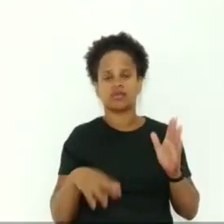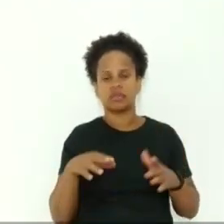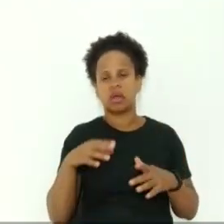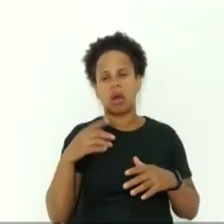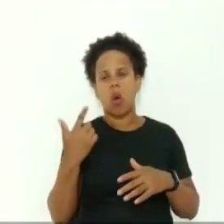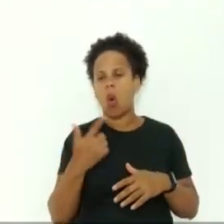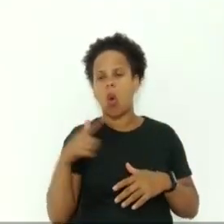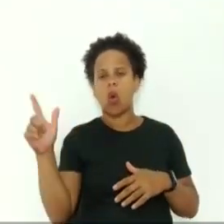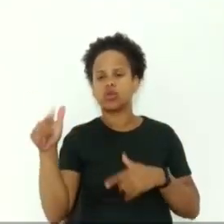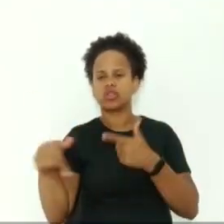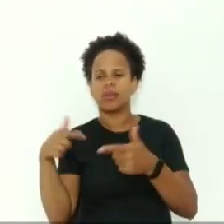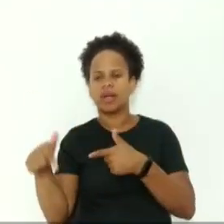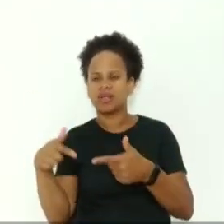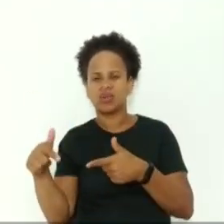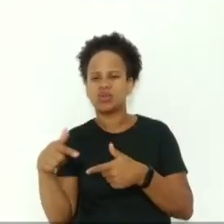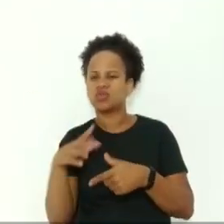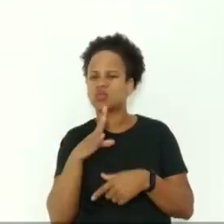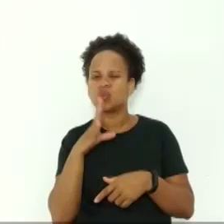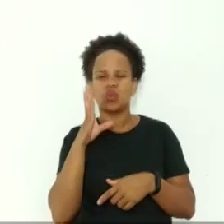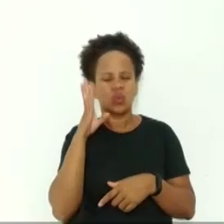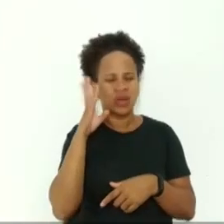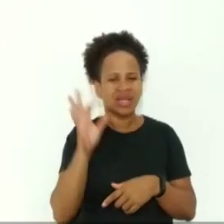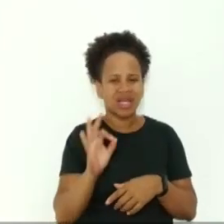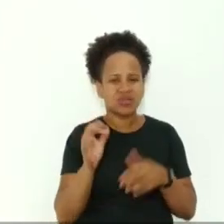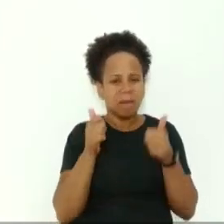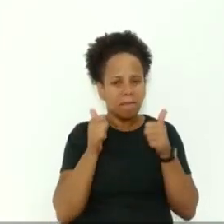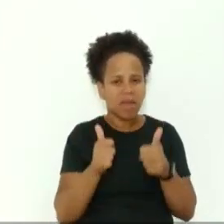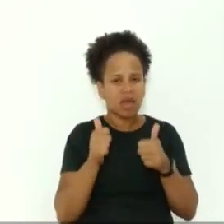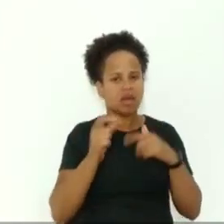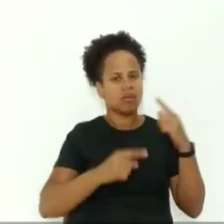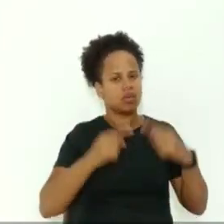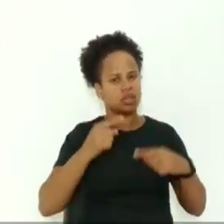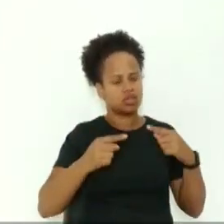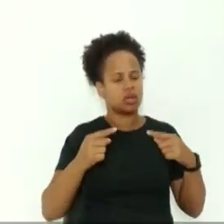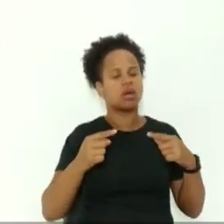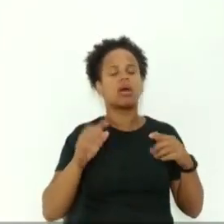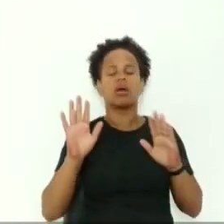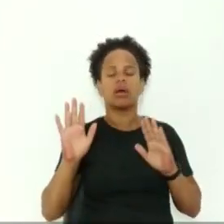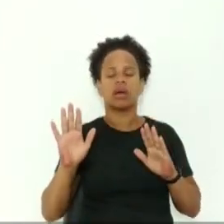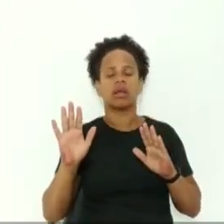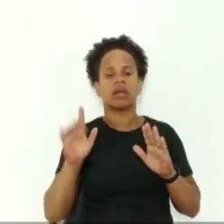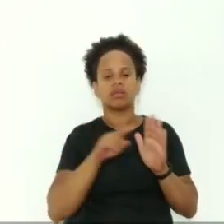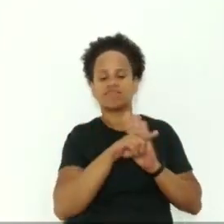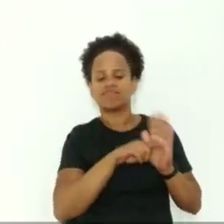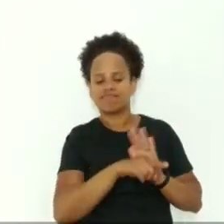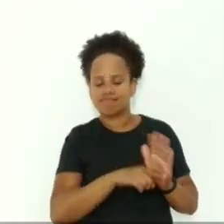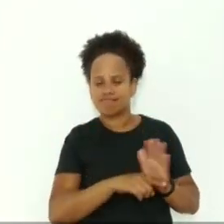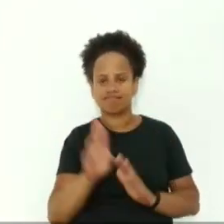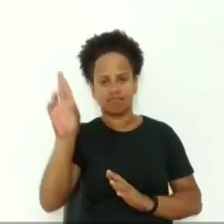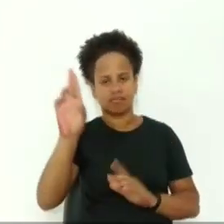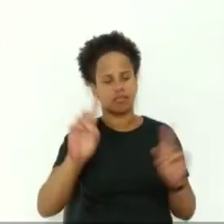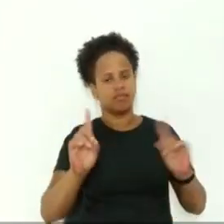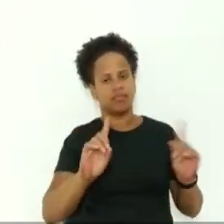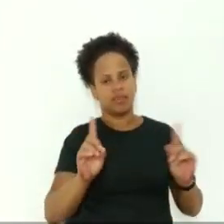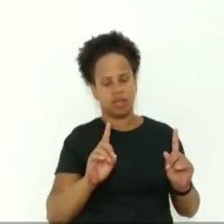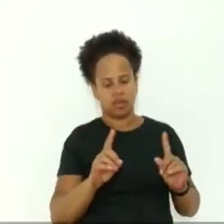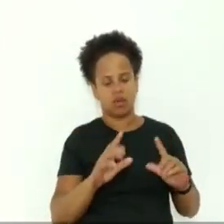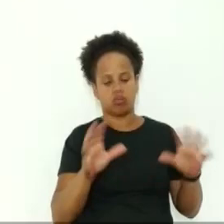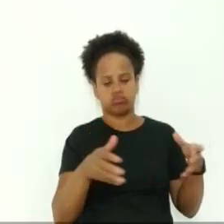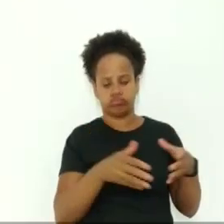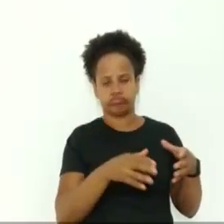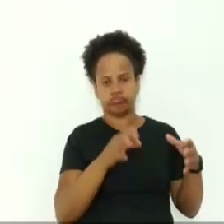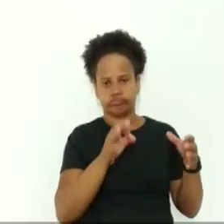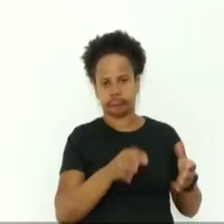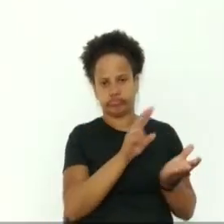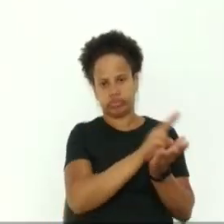que não têm o entendimento necessário da política possam fazer um diagnóstico tão importante para a concessão do benefício.